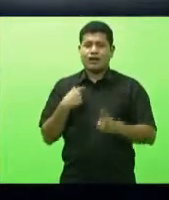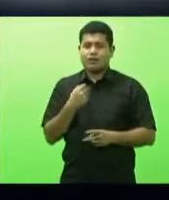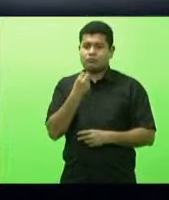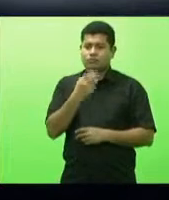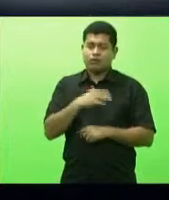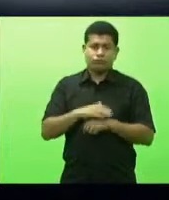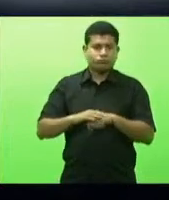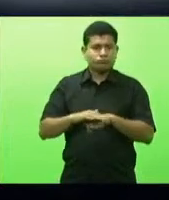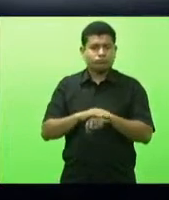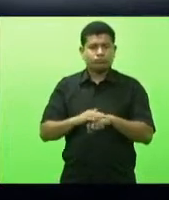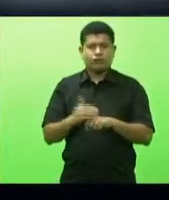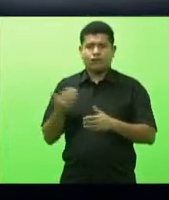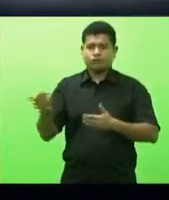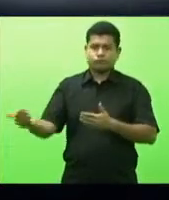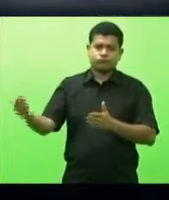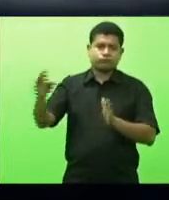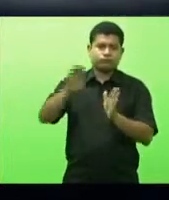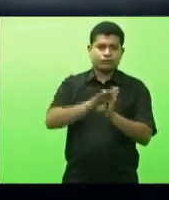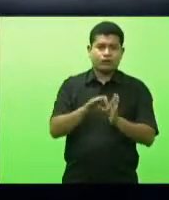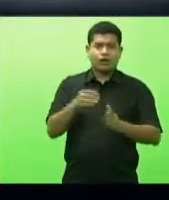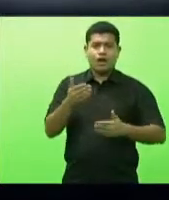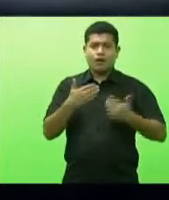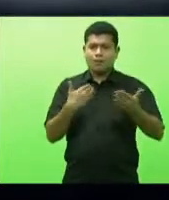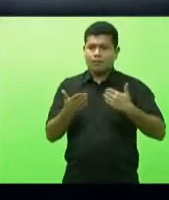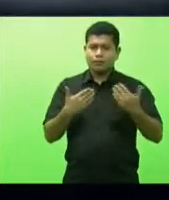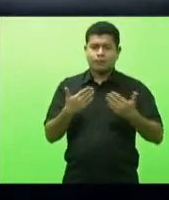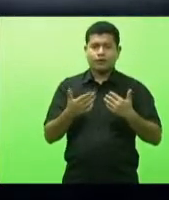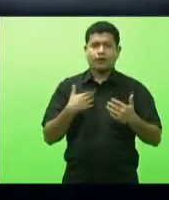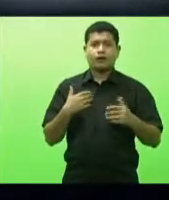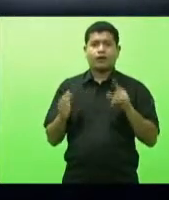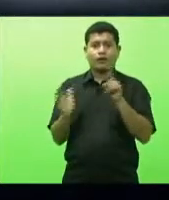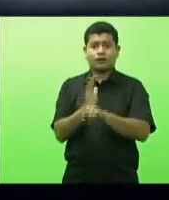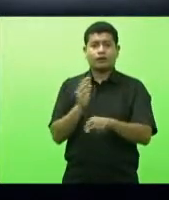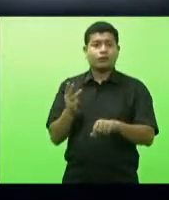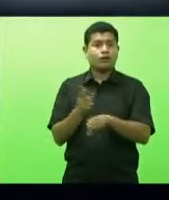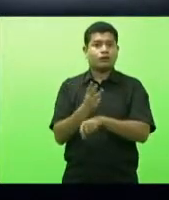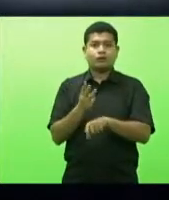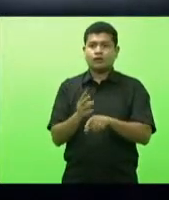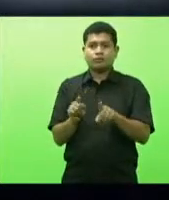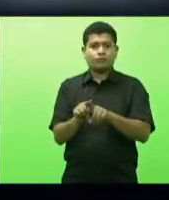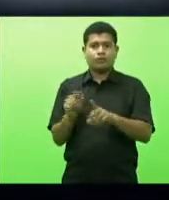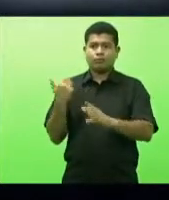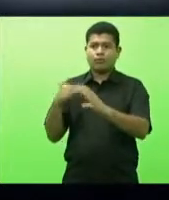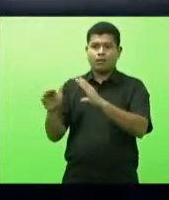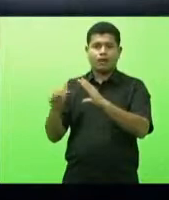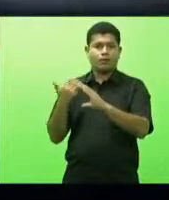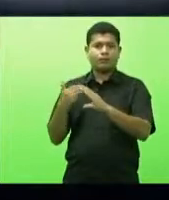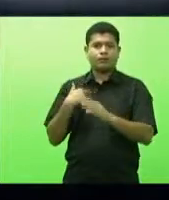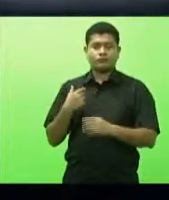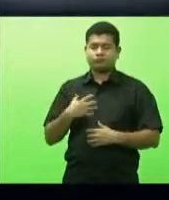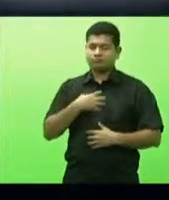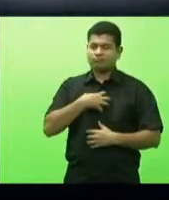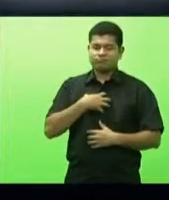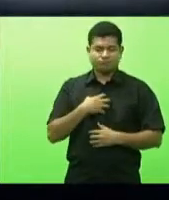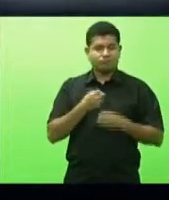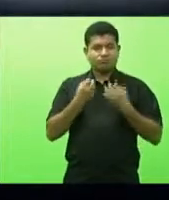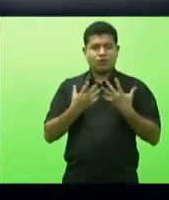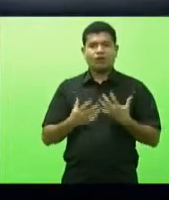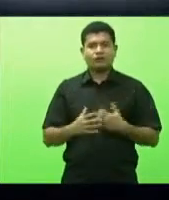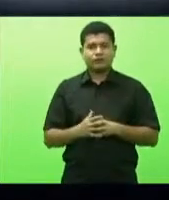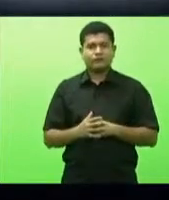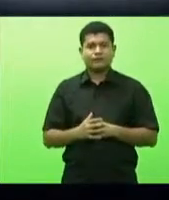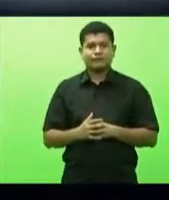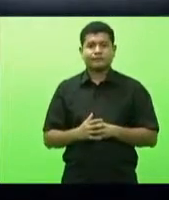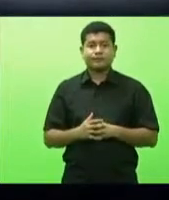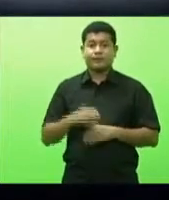responde aos nossos questionamentos via WhatsApp isso nos engrandece muito mesmo a gente